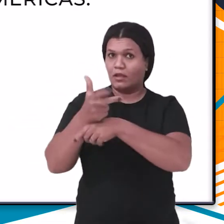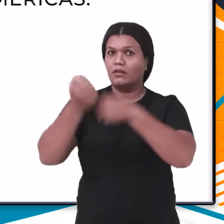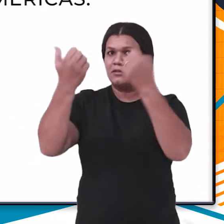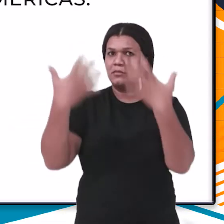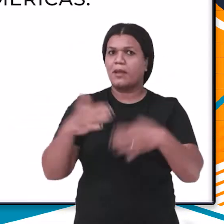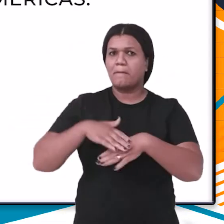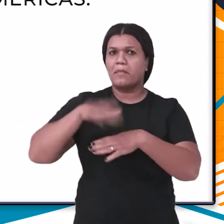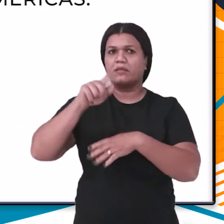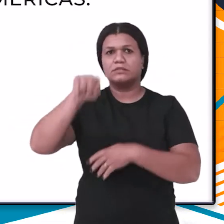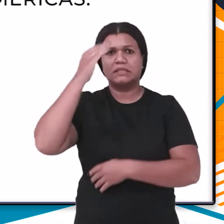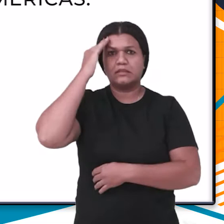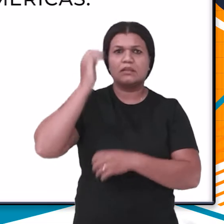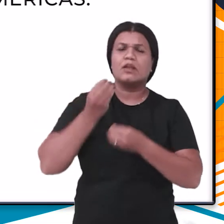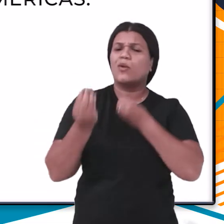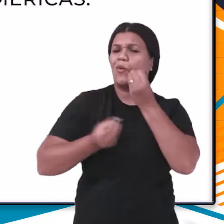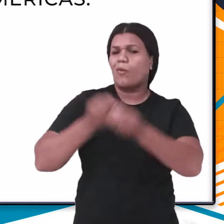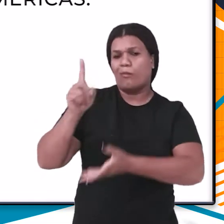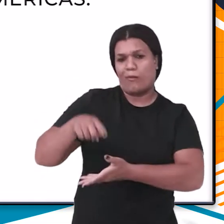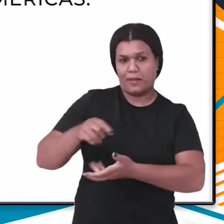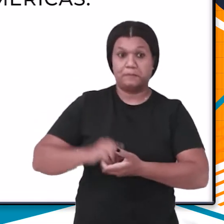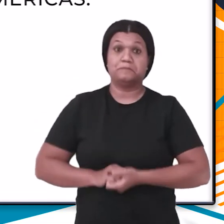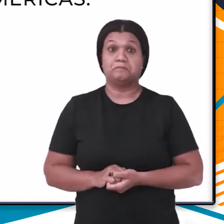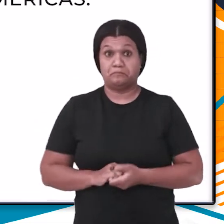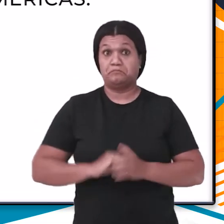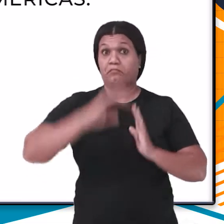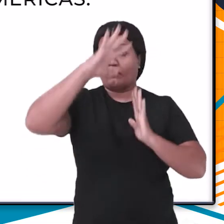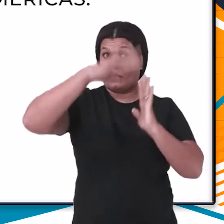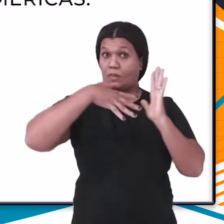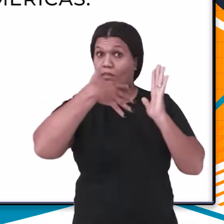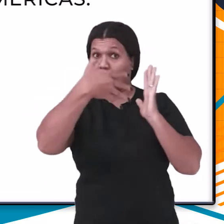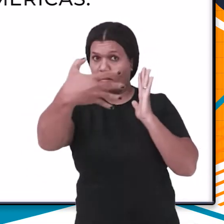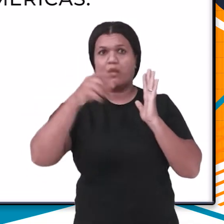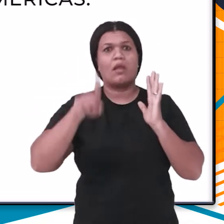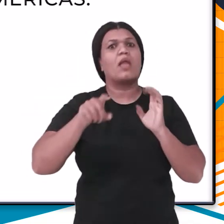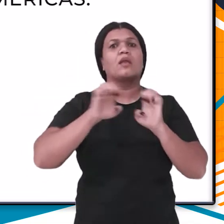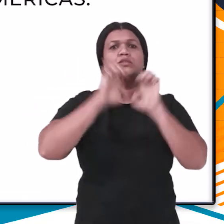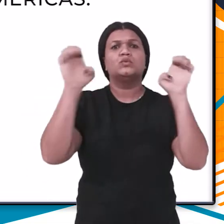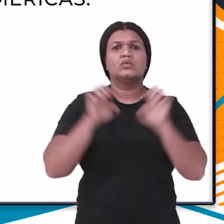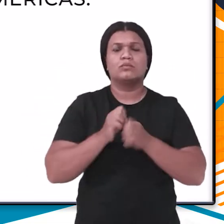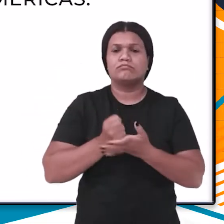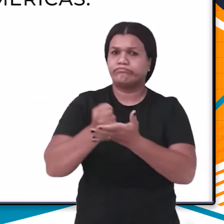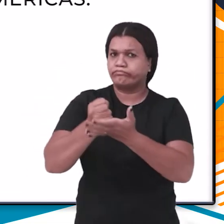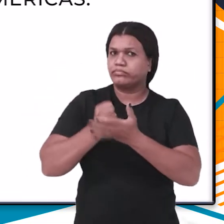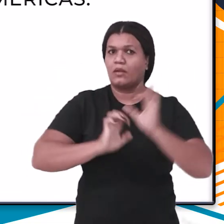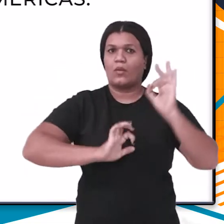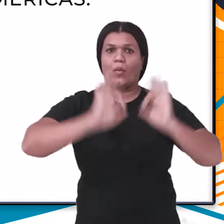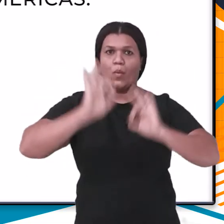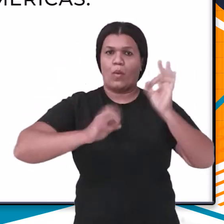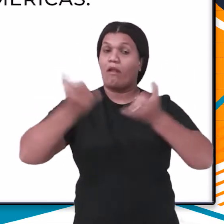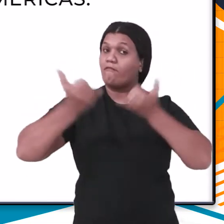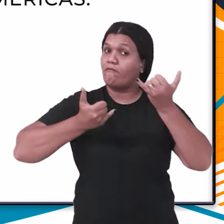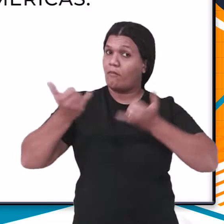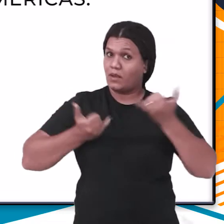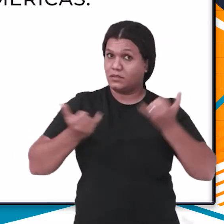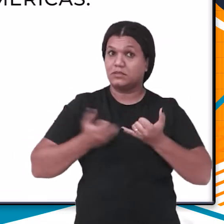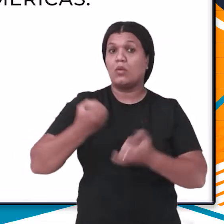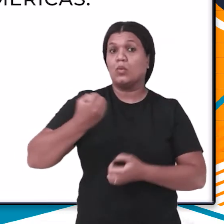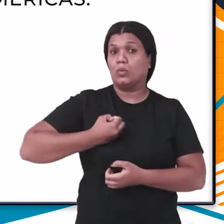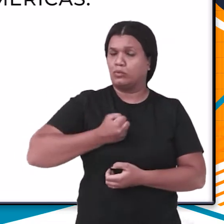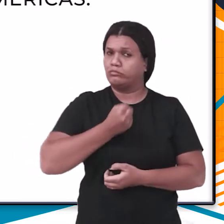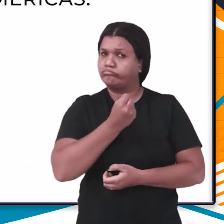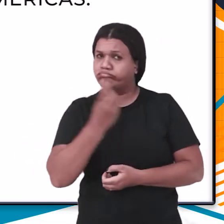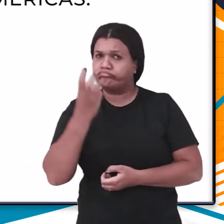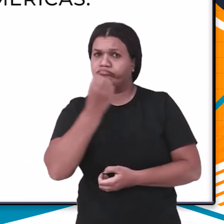falar um pouquinho sobre isso para você entender como são construídos. As tabelas são estruturas que auxiliam na organização de informações